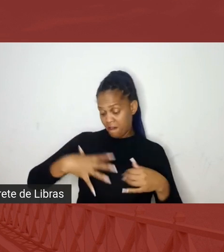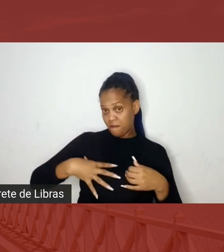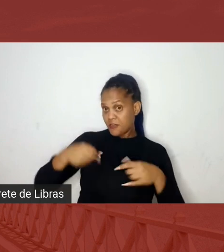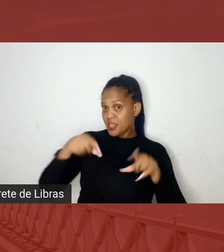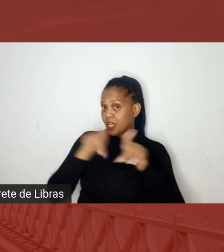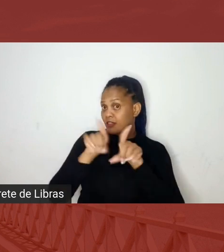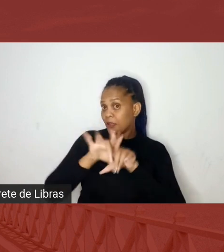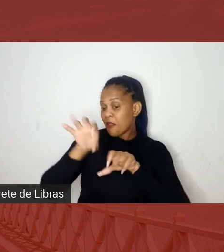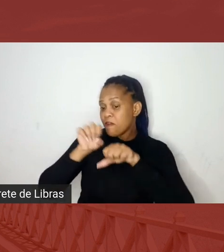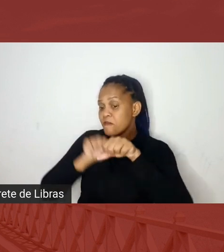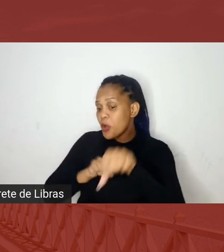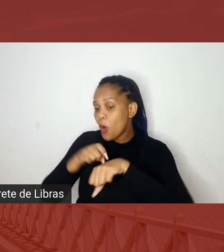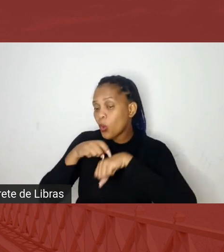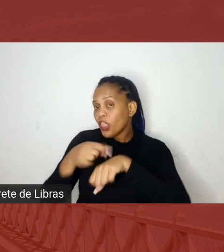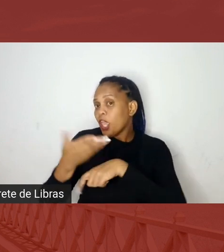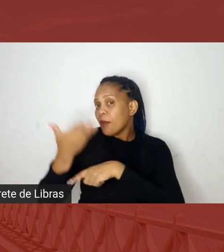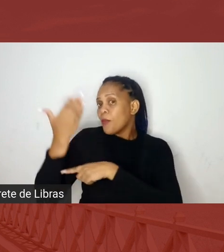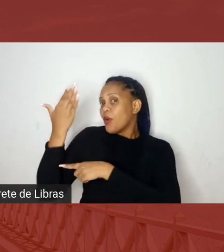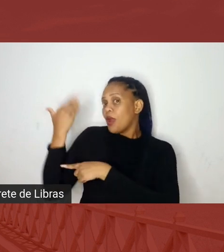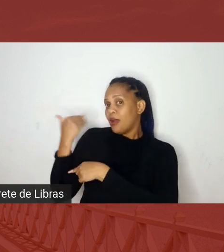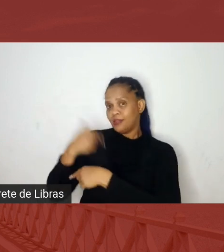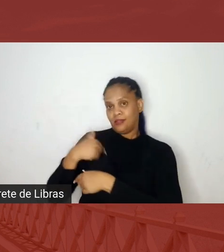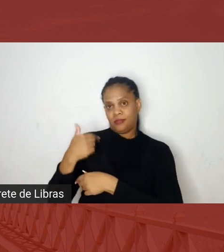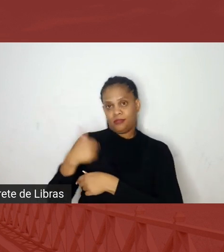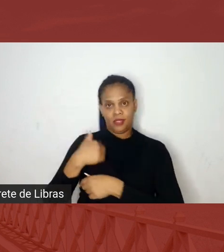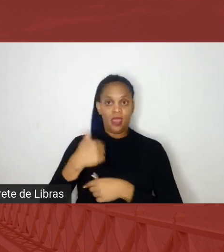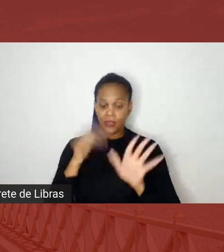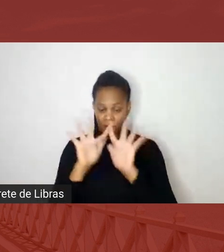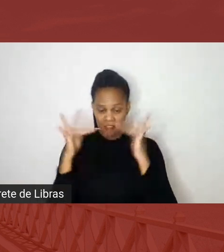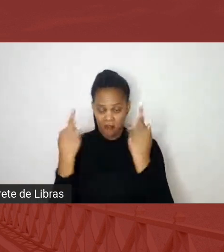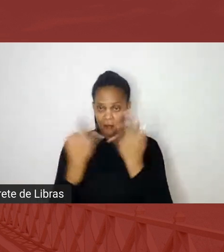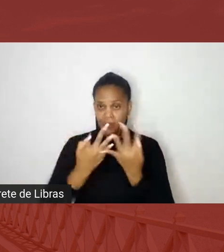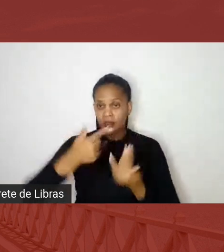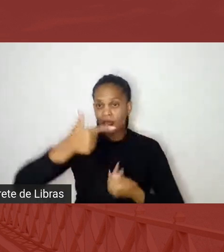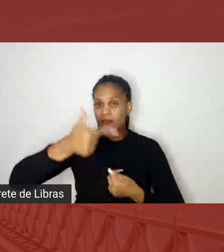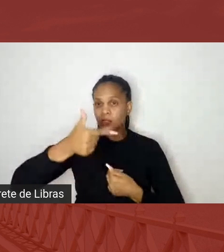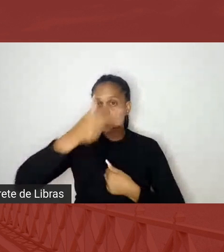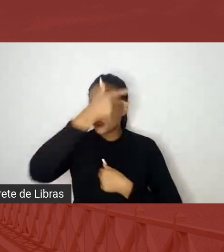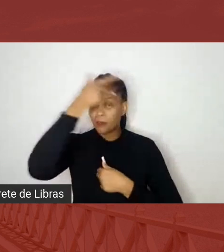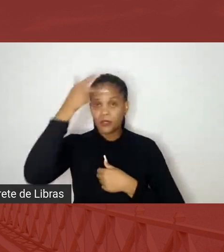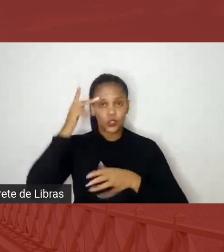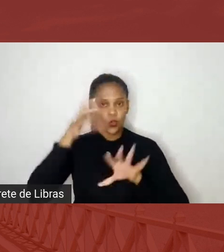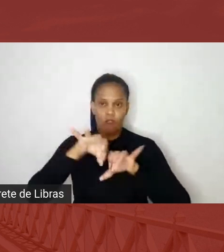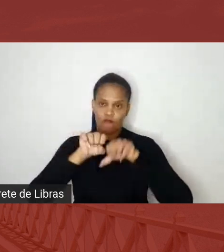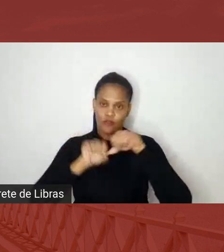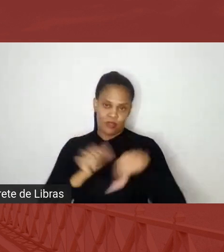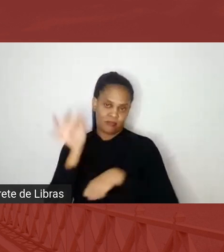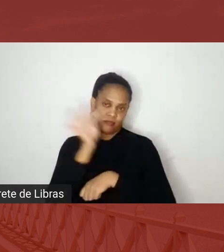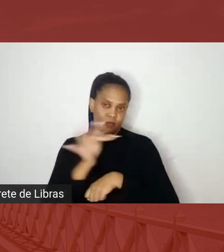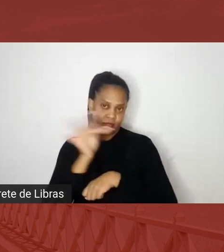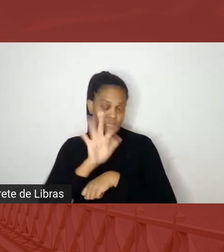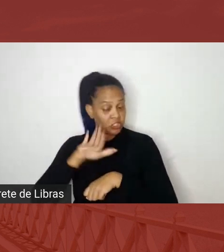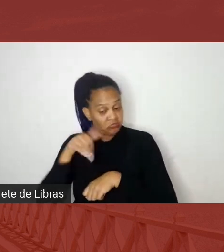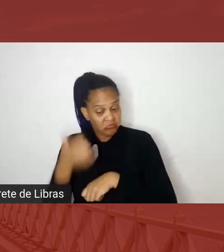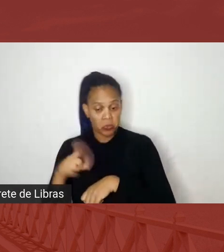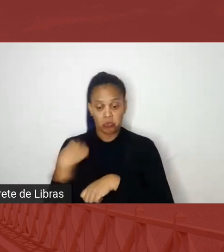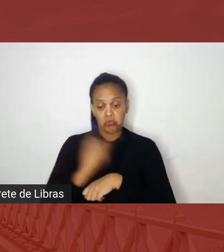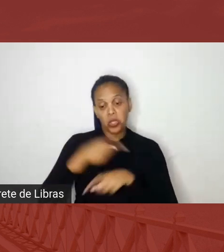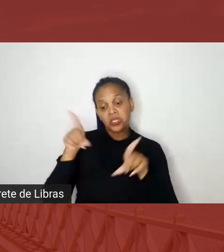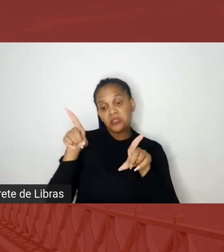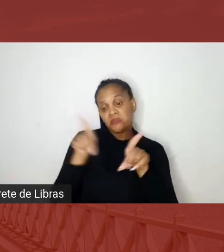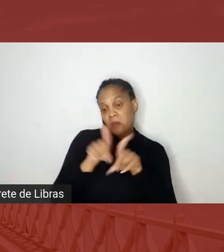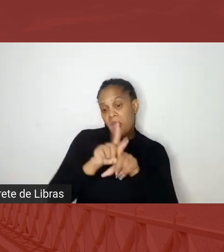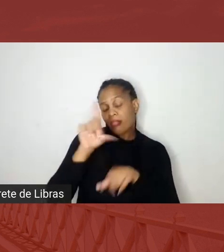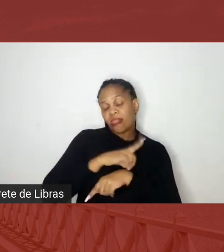de mim, nós somos, eu sou a segunda na minha família inteira, então, aqui a gente tem muito isso, aqui na comunidade, temos isso no Brasil inteiro,